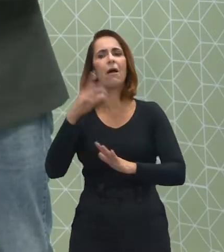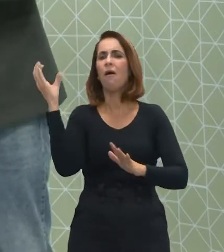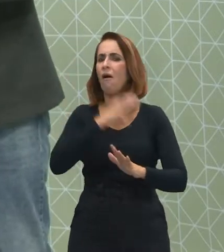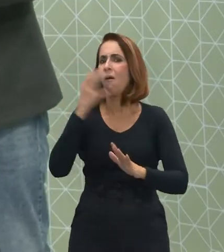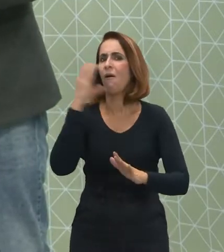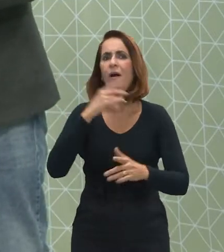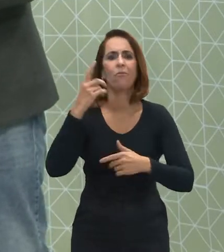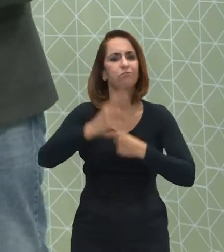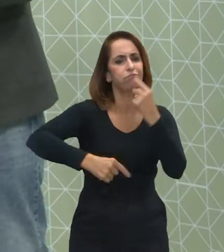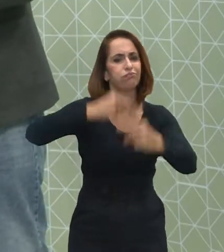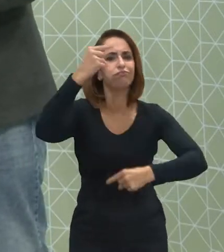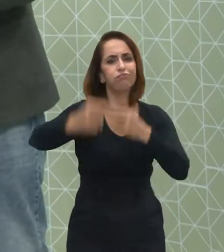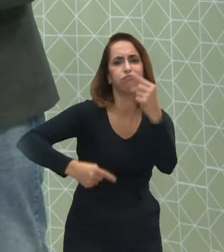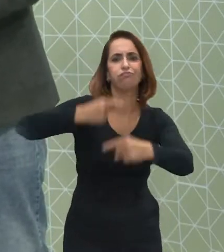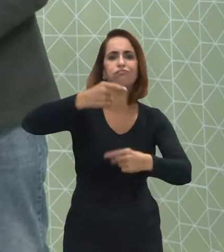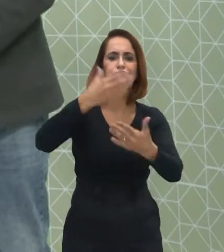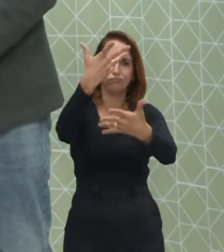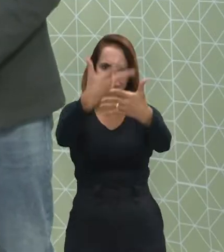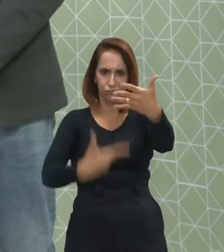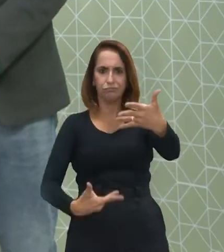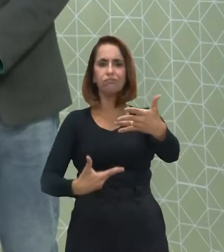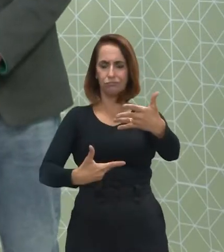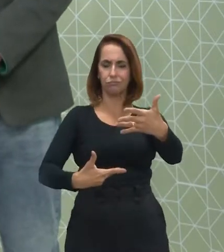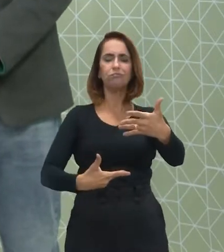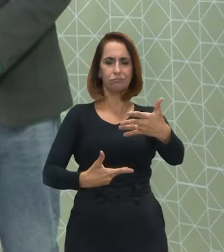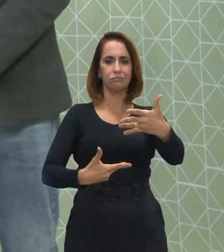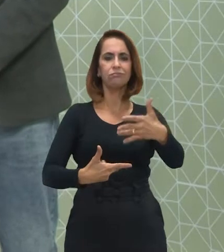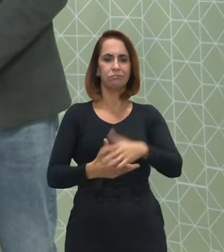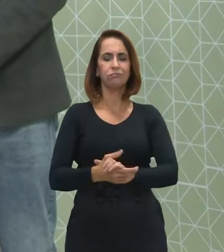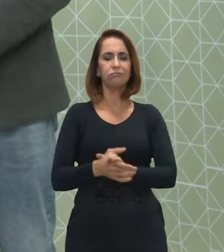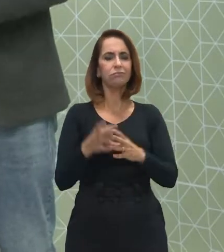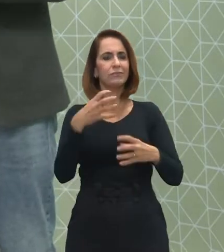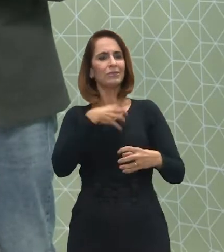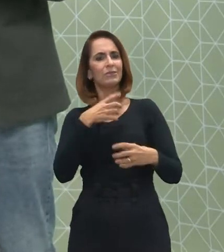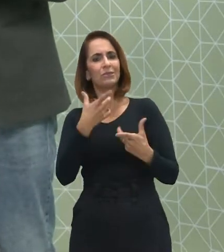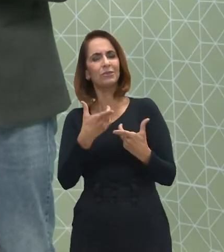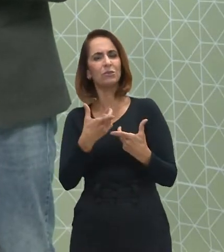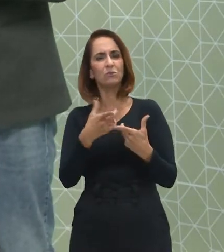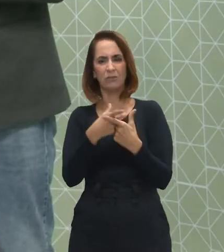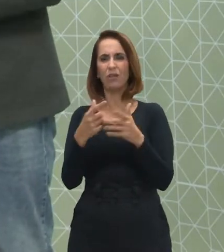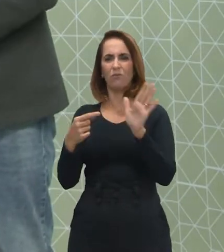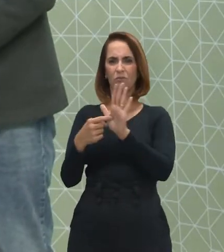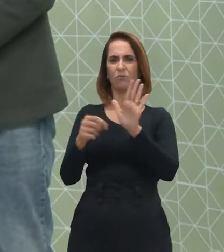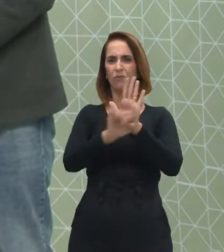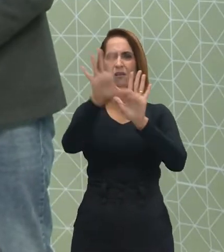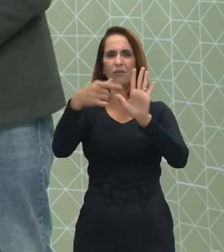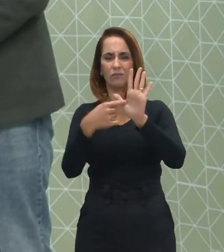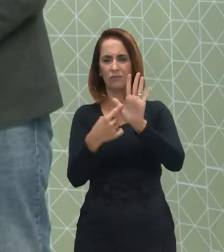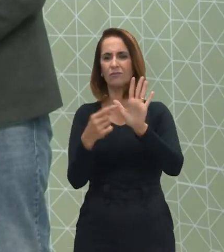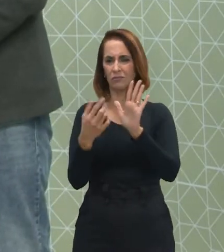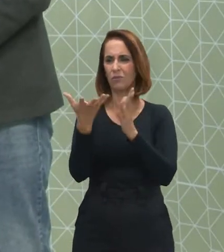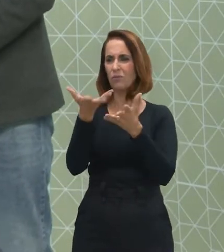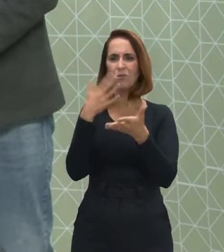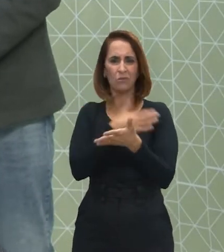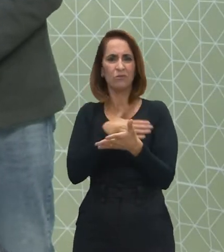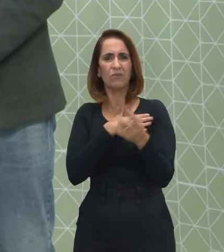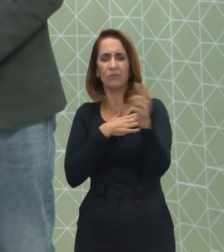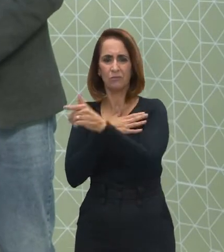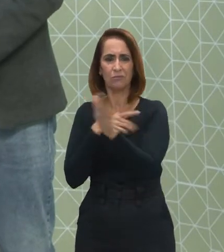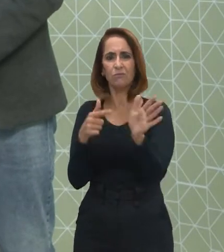rapidamente desenvolver essa questão. Nesse sentido, tem um slide que eu gostaria de